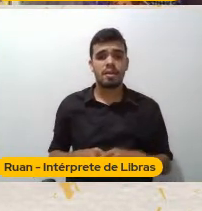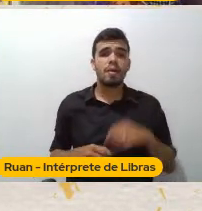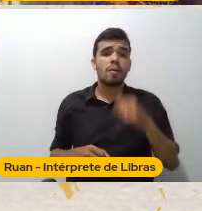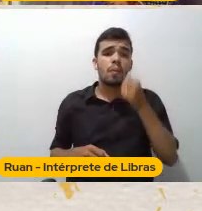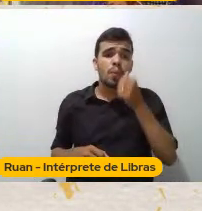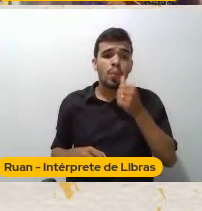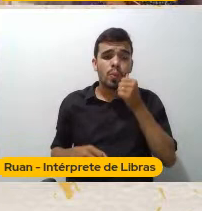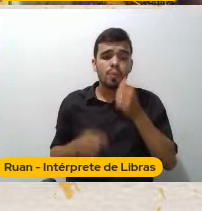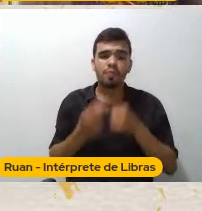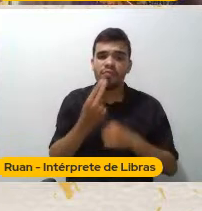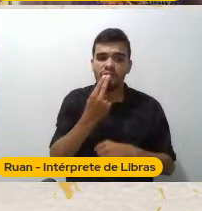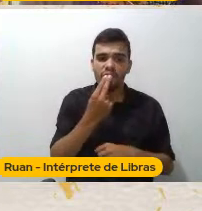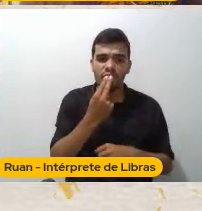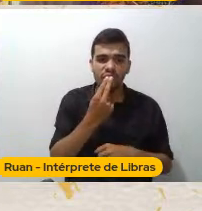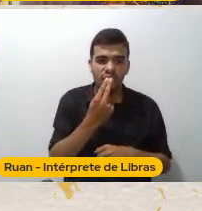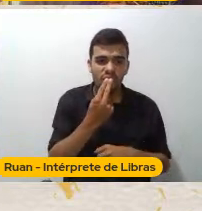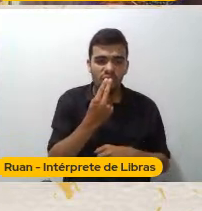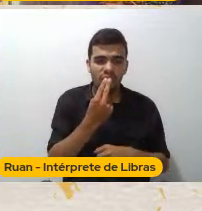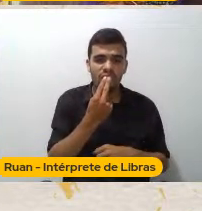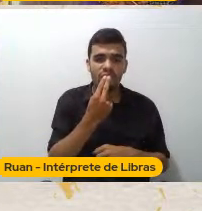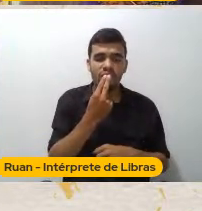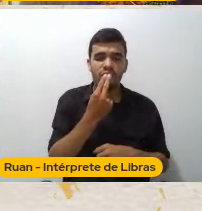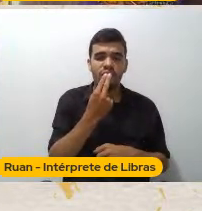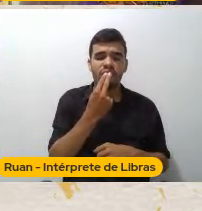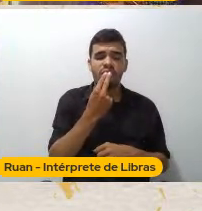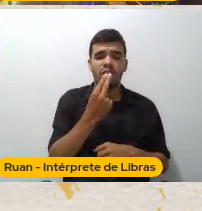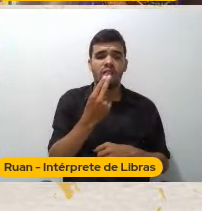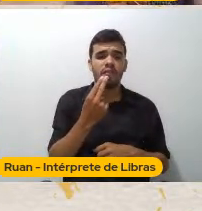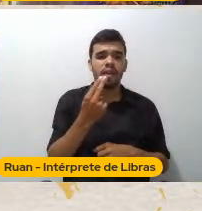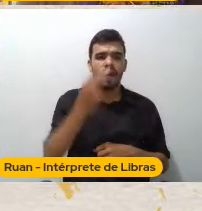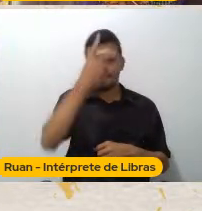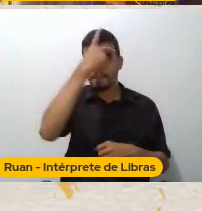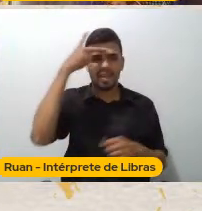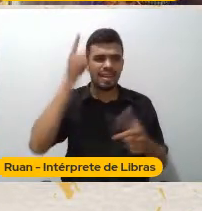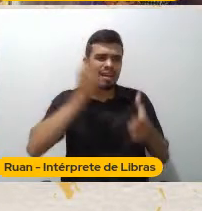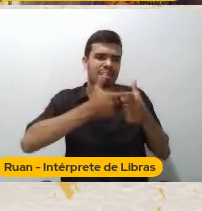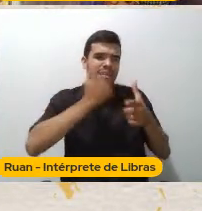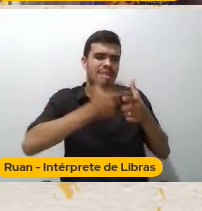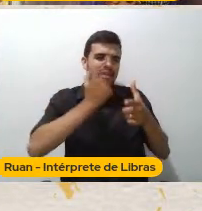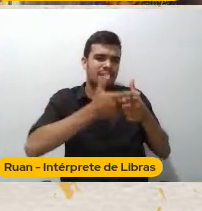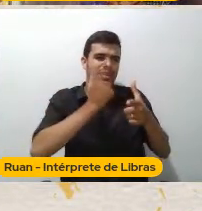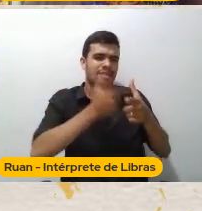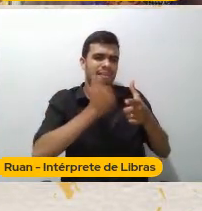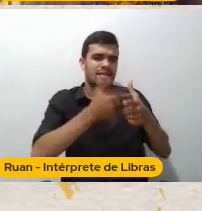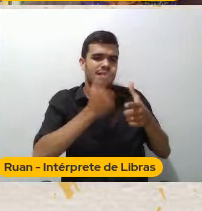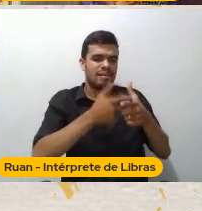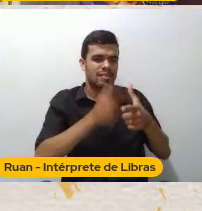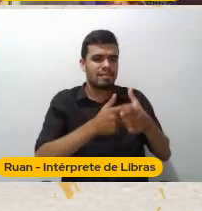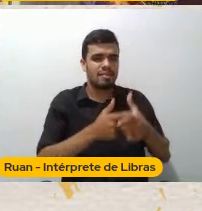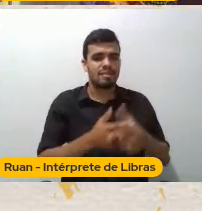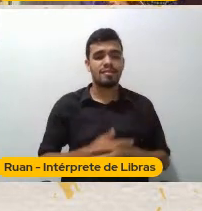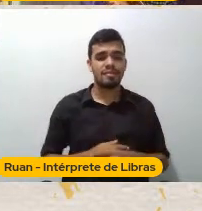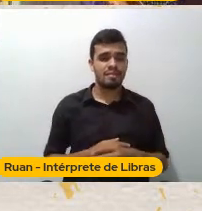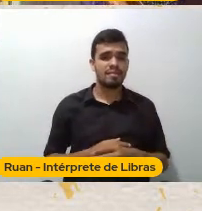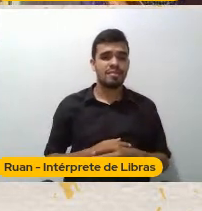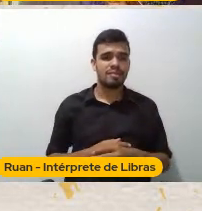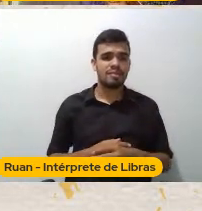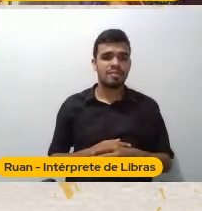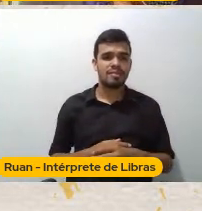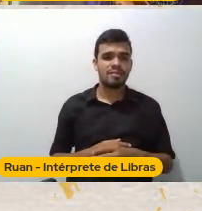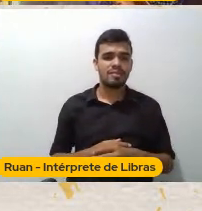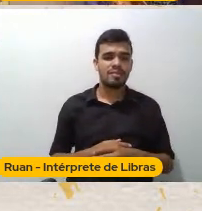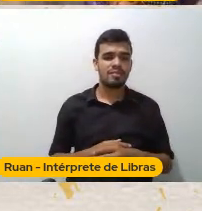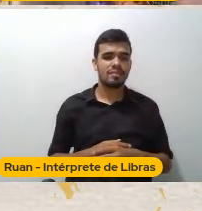Mas na ordem Do escárnio Escarnealizado Por exemplo E que ela Como é que